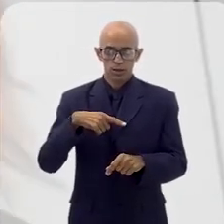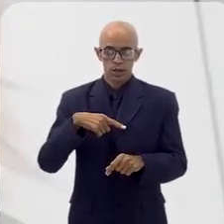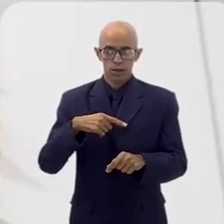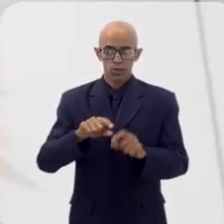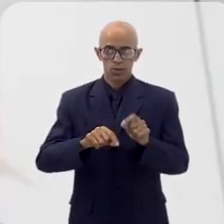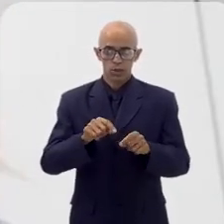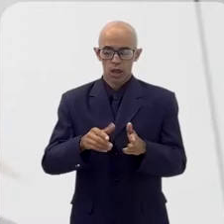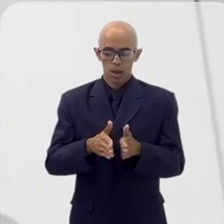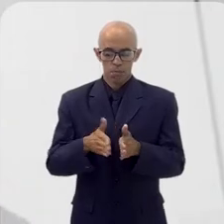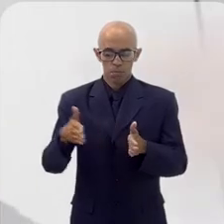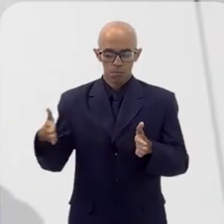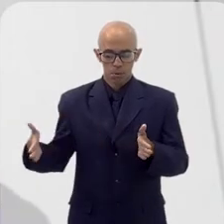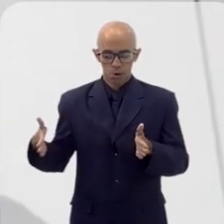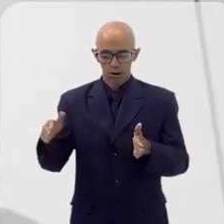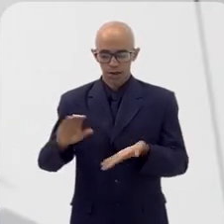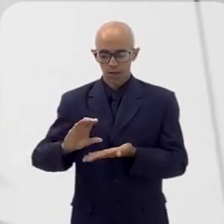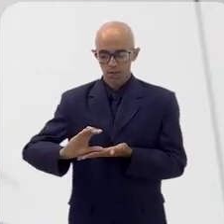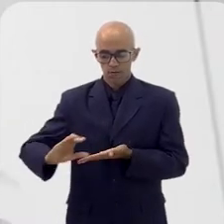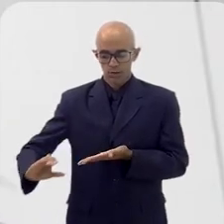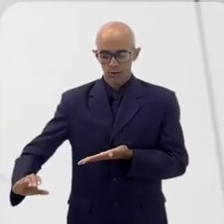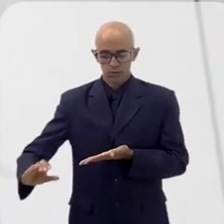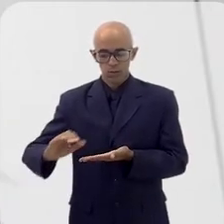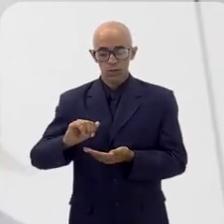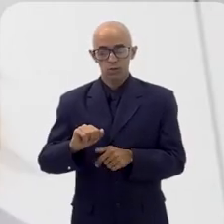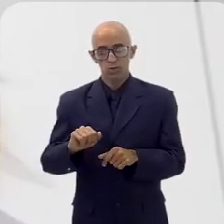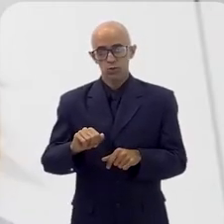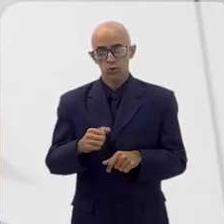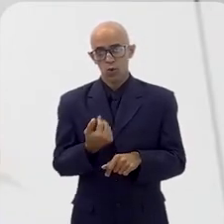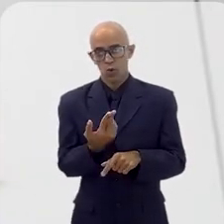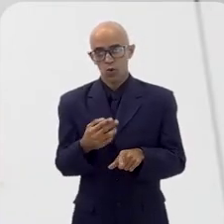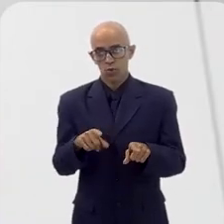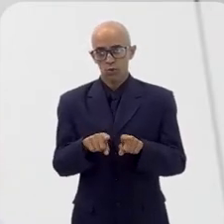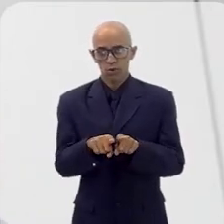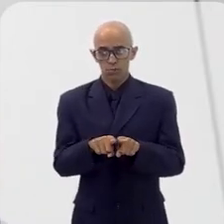justamente você prorrogar investimentos,